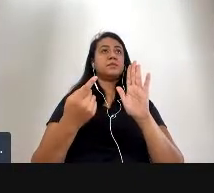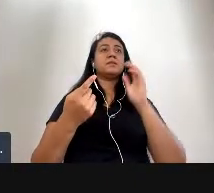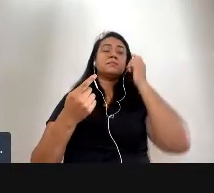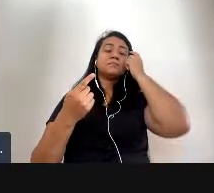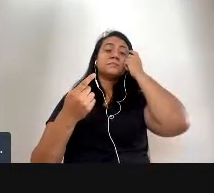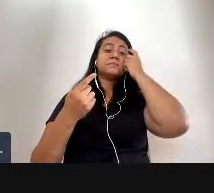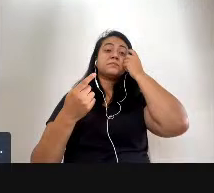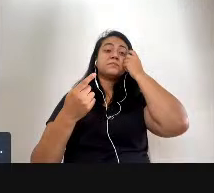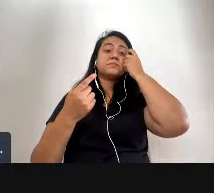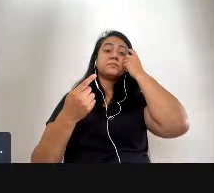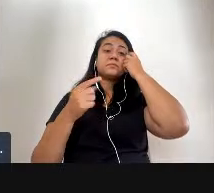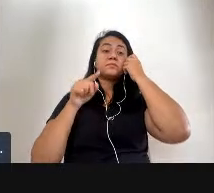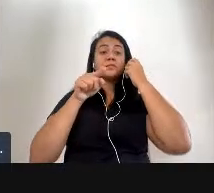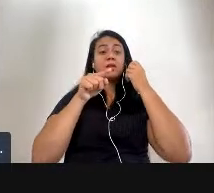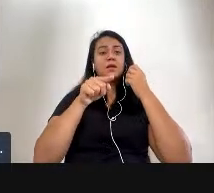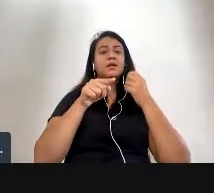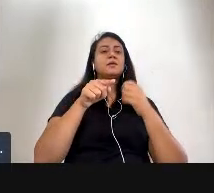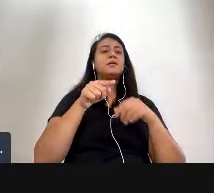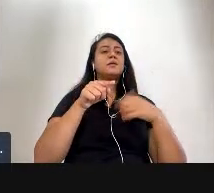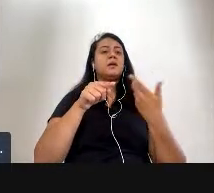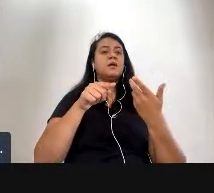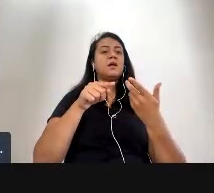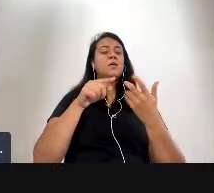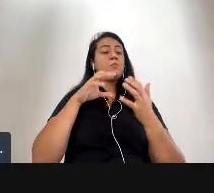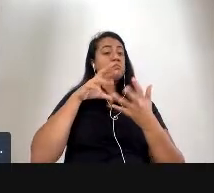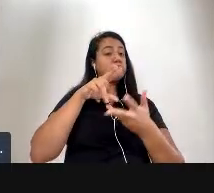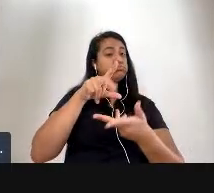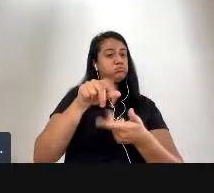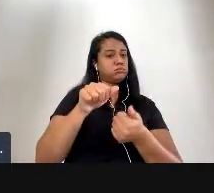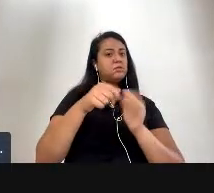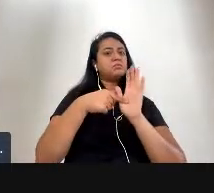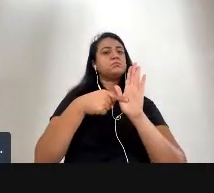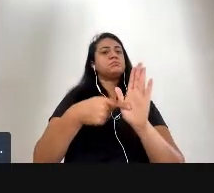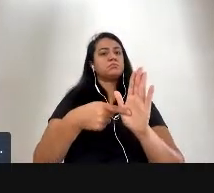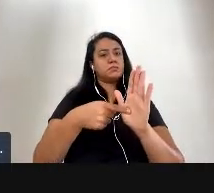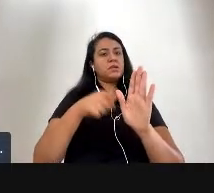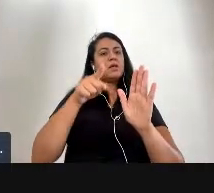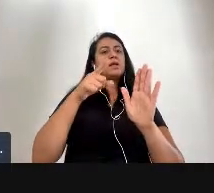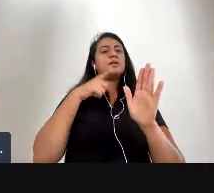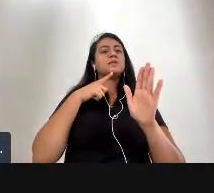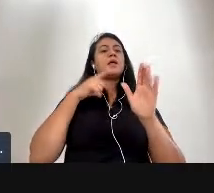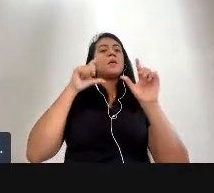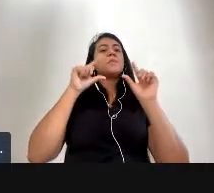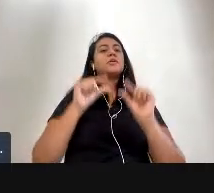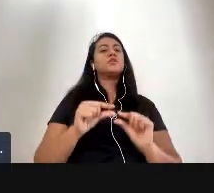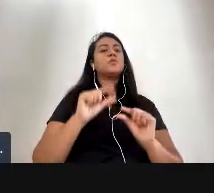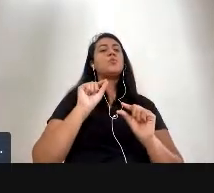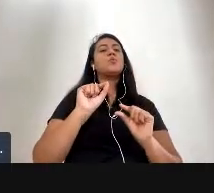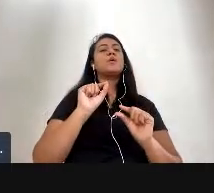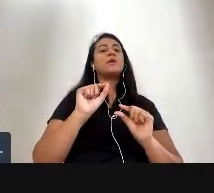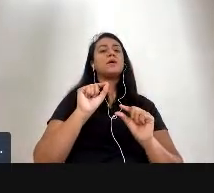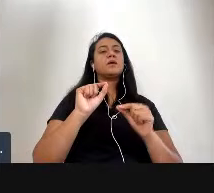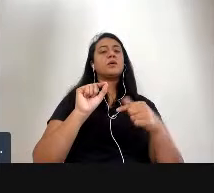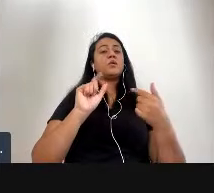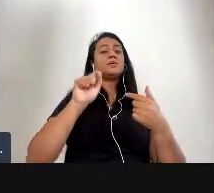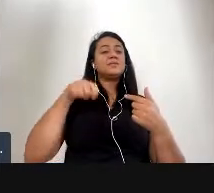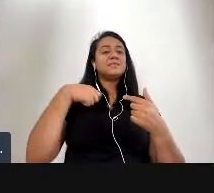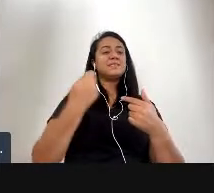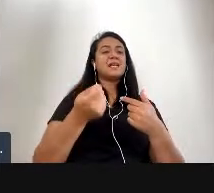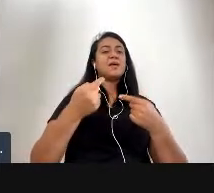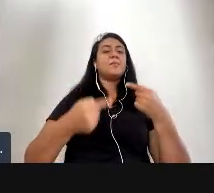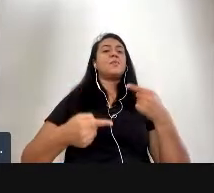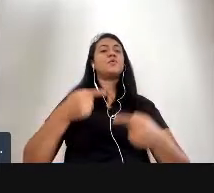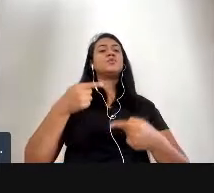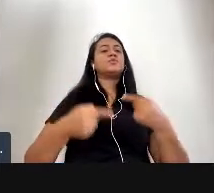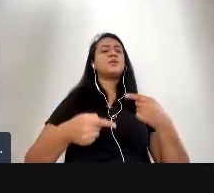que distribuía os religios para o mundo inteiro minimizou o significado político do ato de Yonkoku retratando